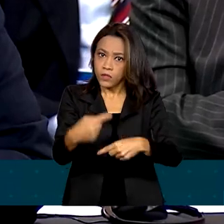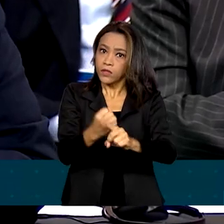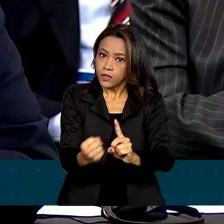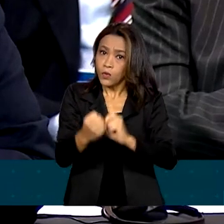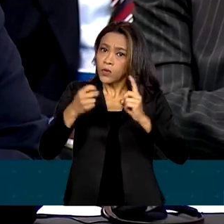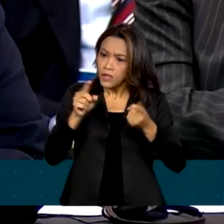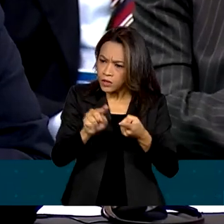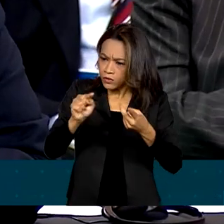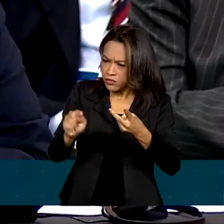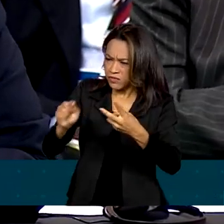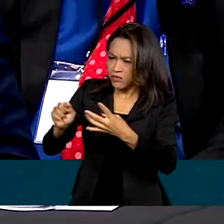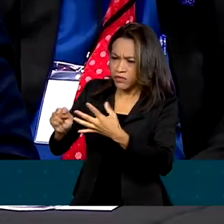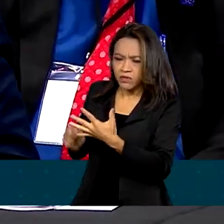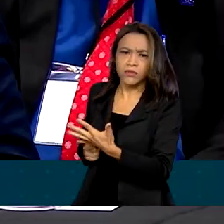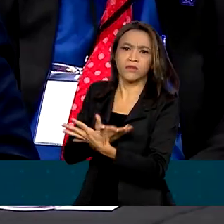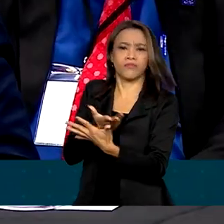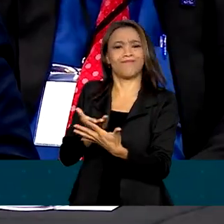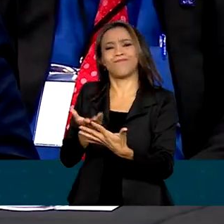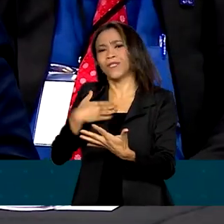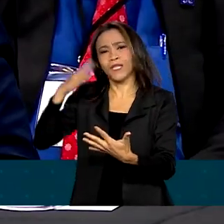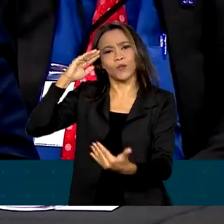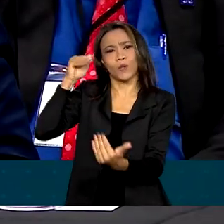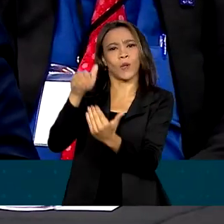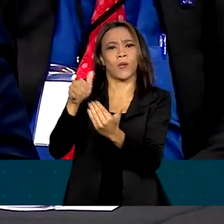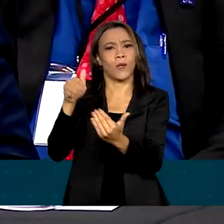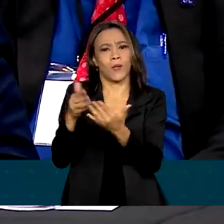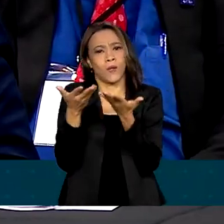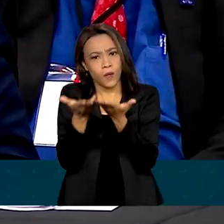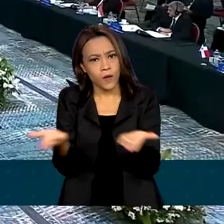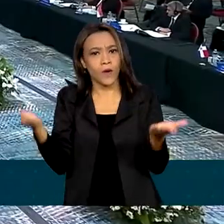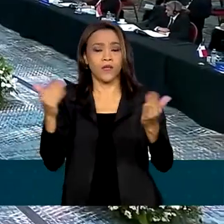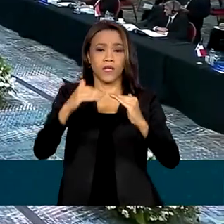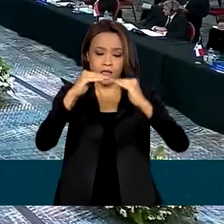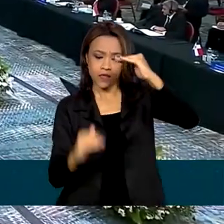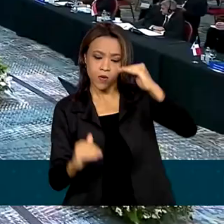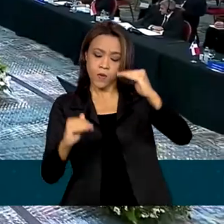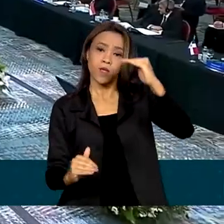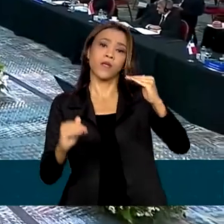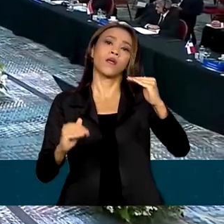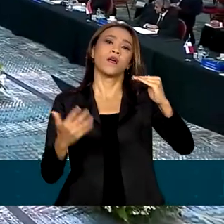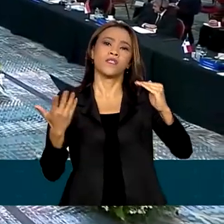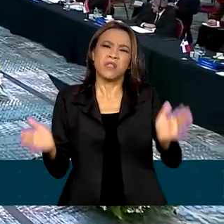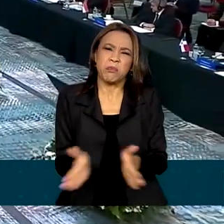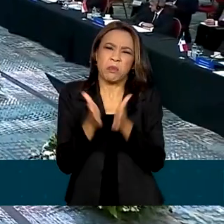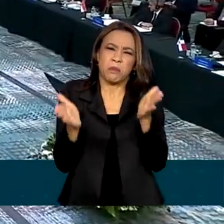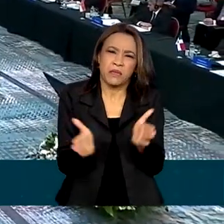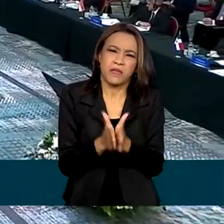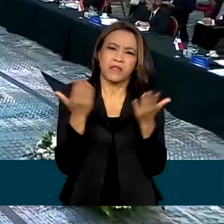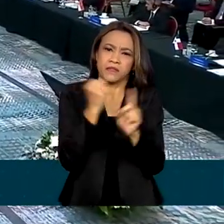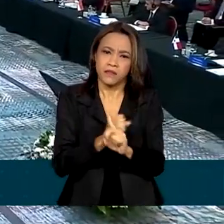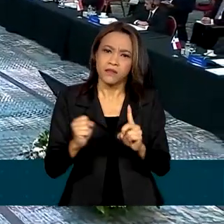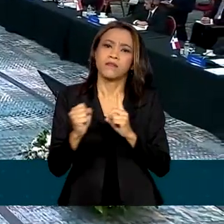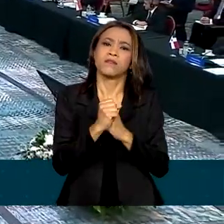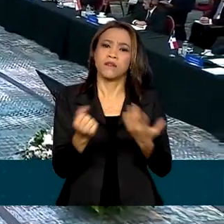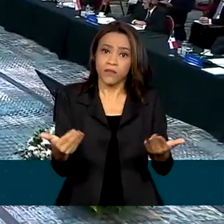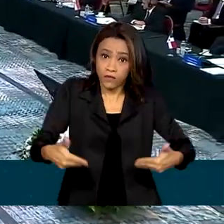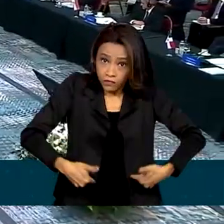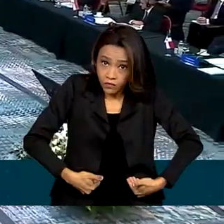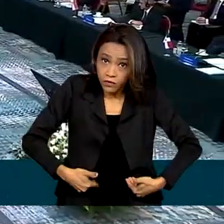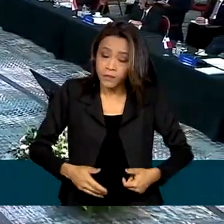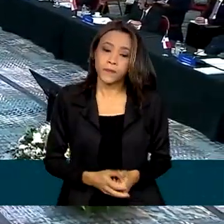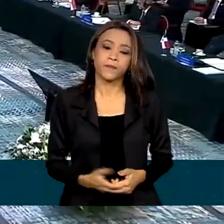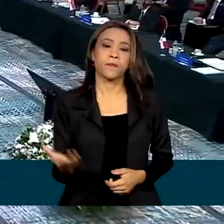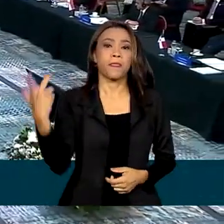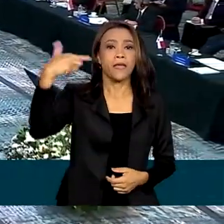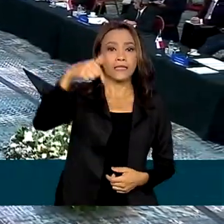Tudo isso em um quadro inaceitável de aumento das desigualdades, da pobreza e da fome. A sétima